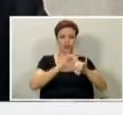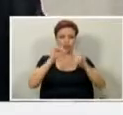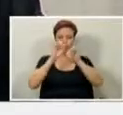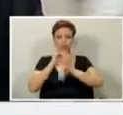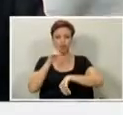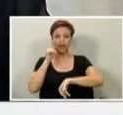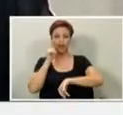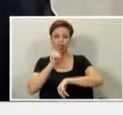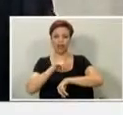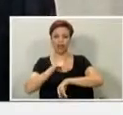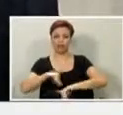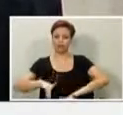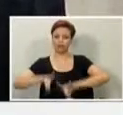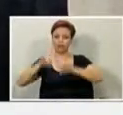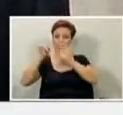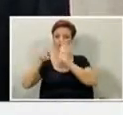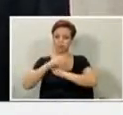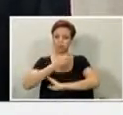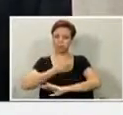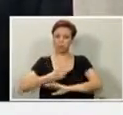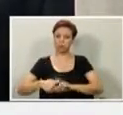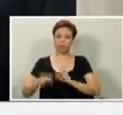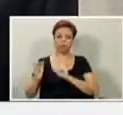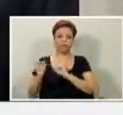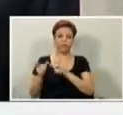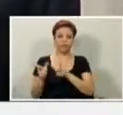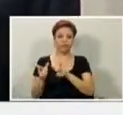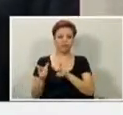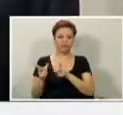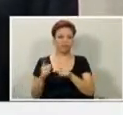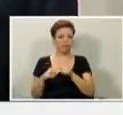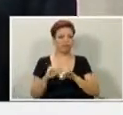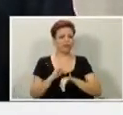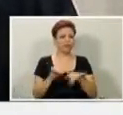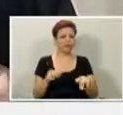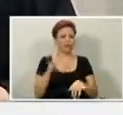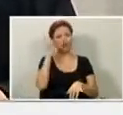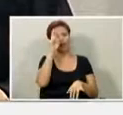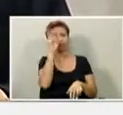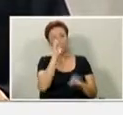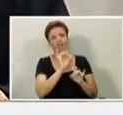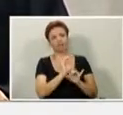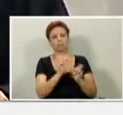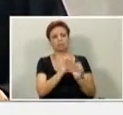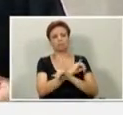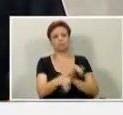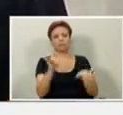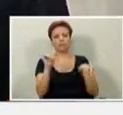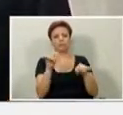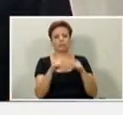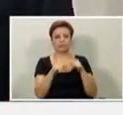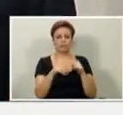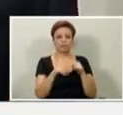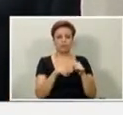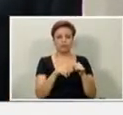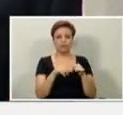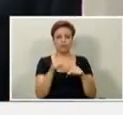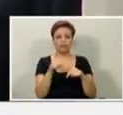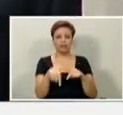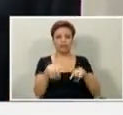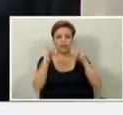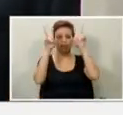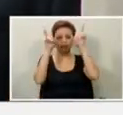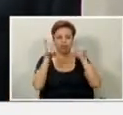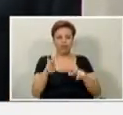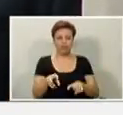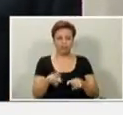E por que eu digo isso? Porque aqui nessa casa a gente vem discutindo várias questões. Se a questão é financeira, por